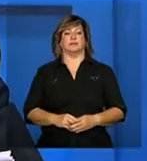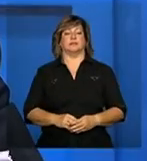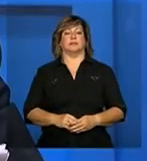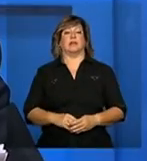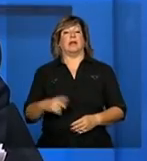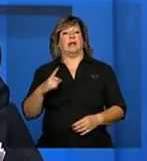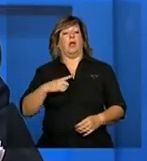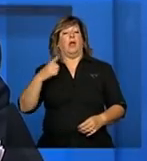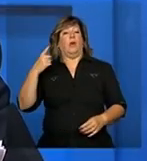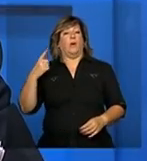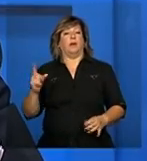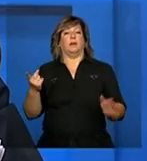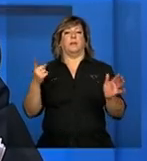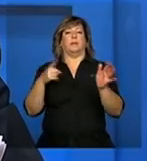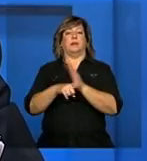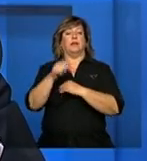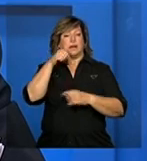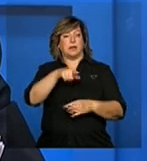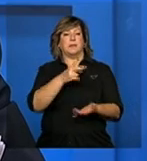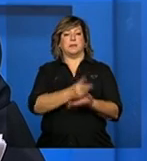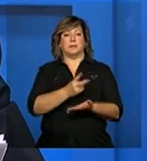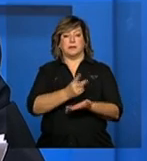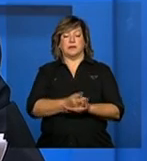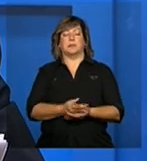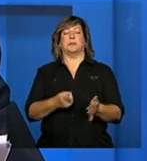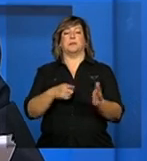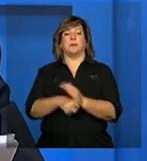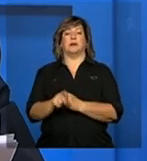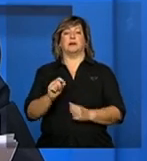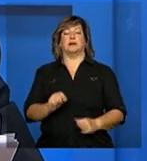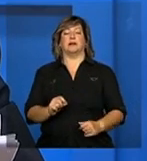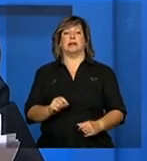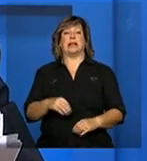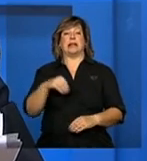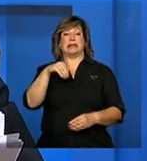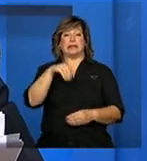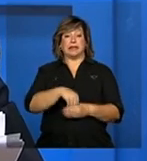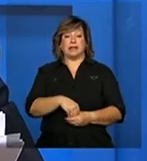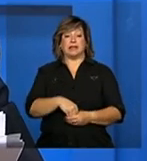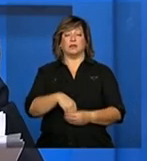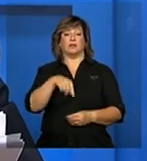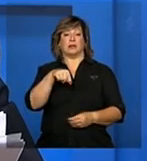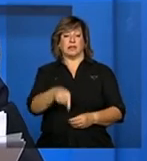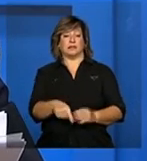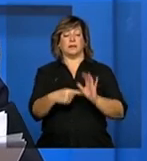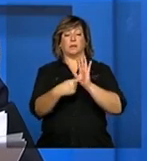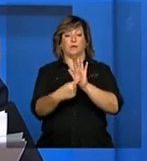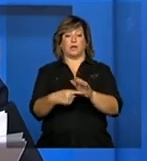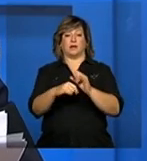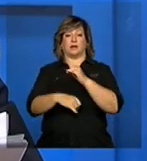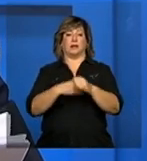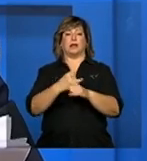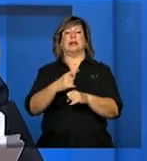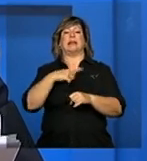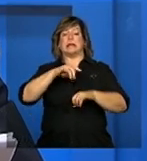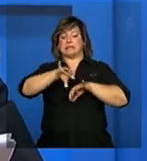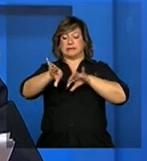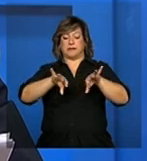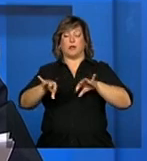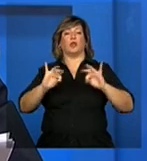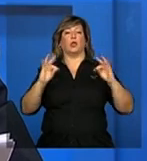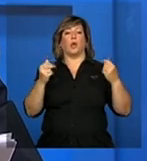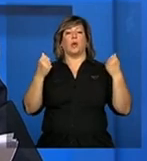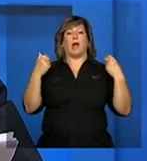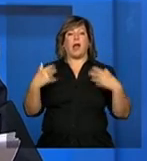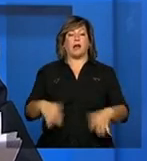ainda de Clessio de Fabiani que é a seguinte dentro do demonstrativo está separada todos os gastos e diz que